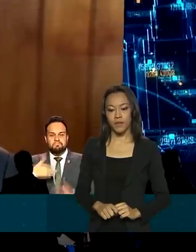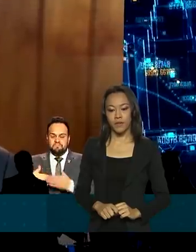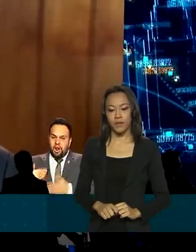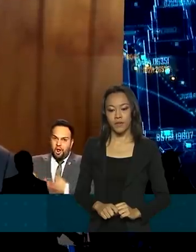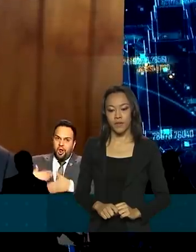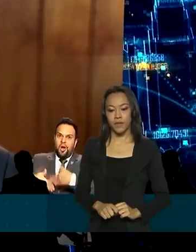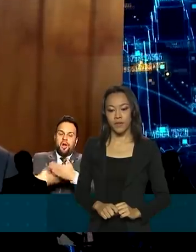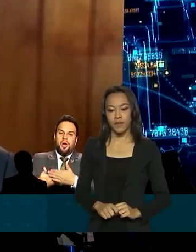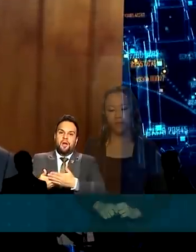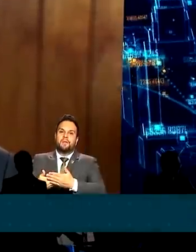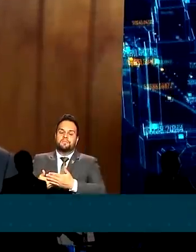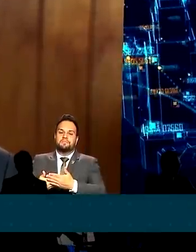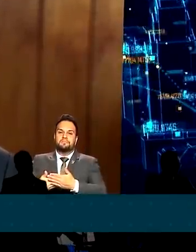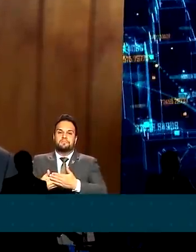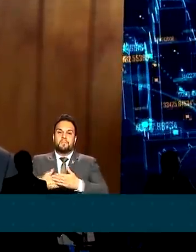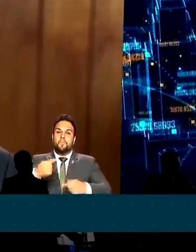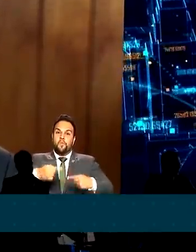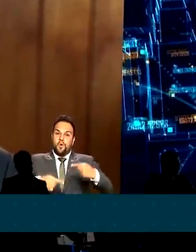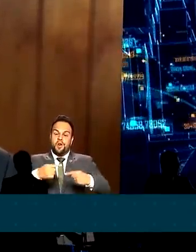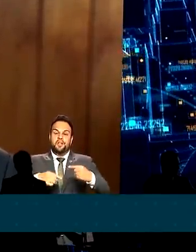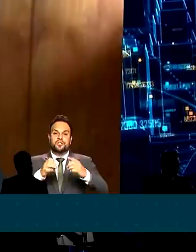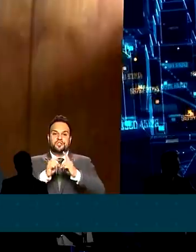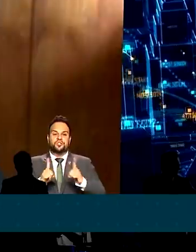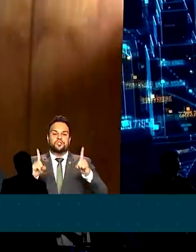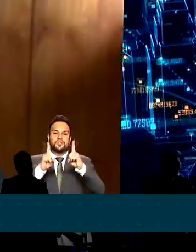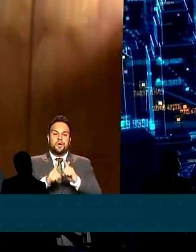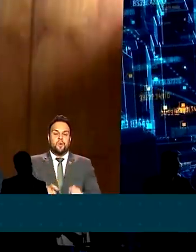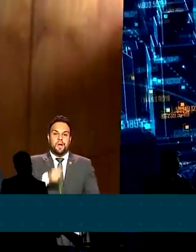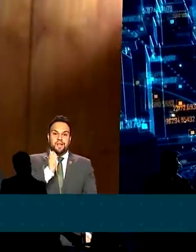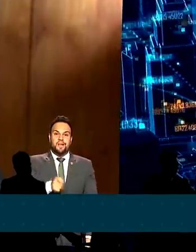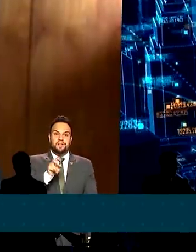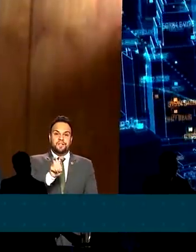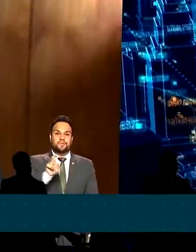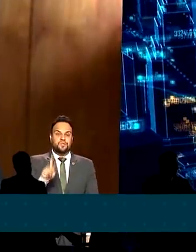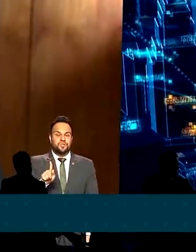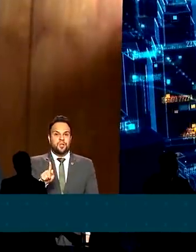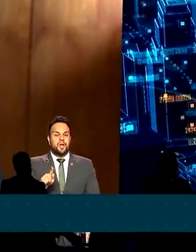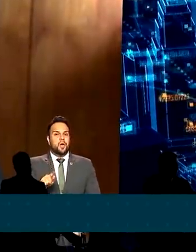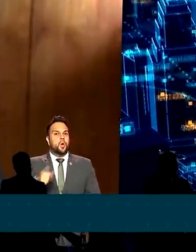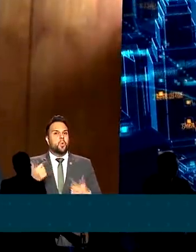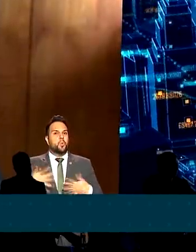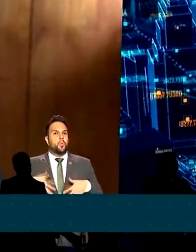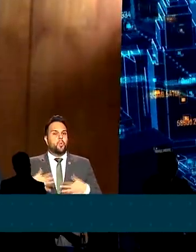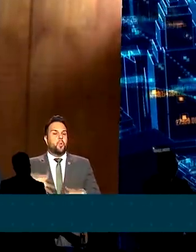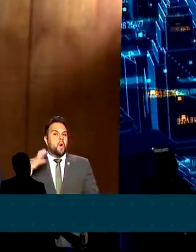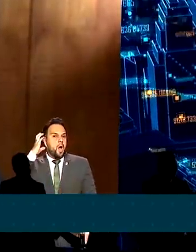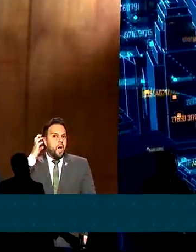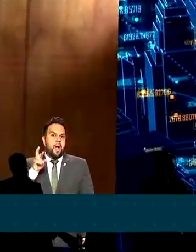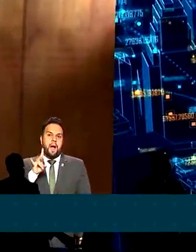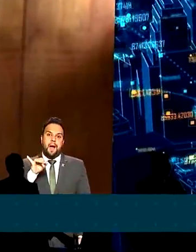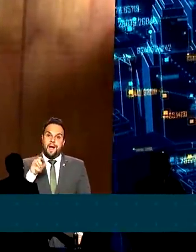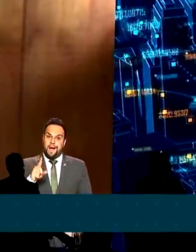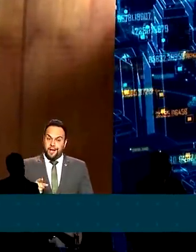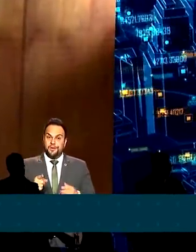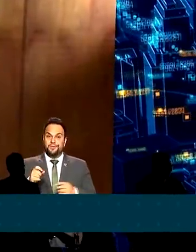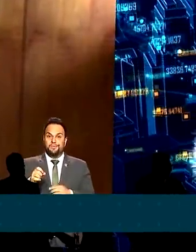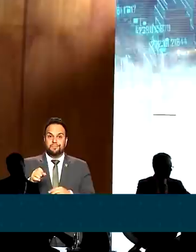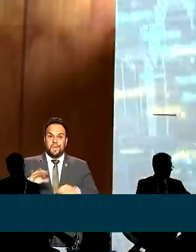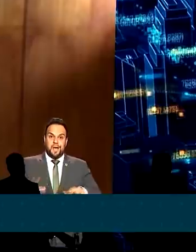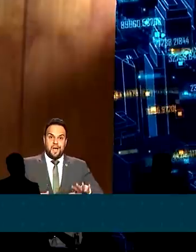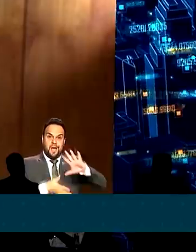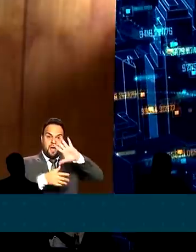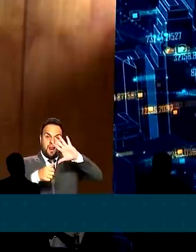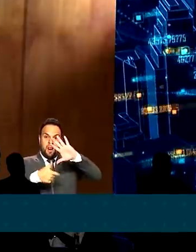passo avançando nas políticas digitais. O leilão do 5G, maior leilão de radiofrequências da América